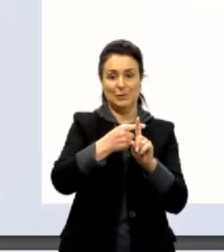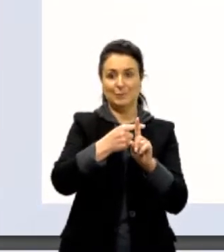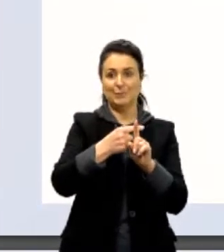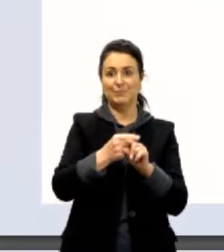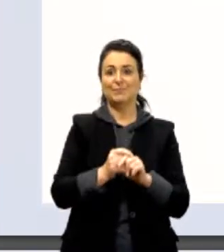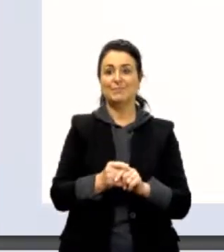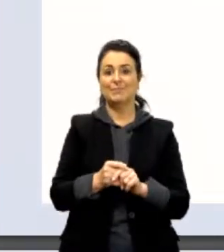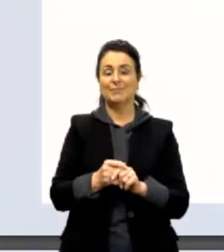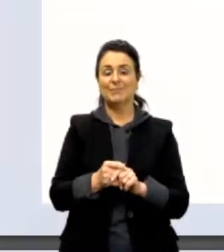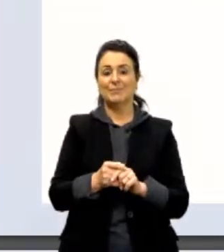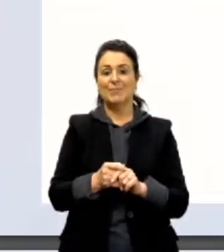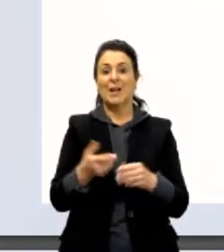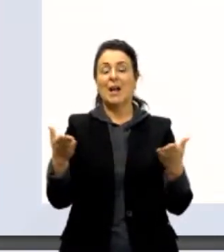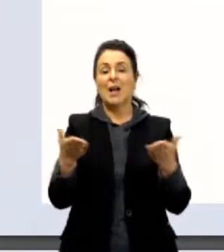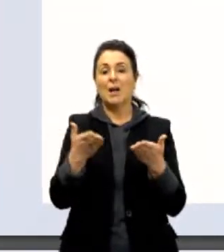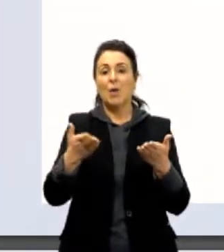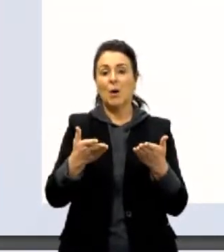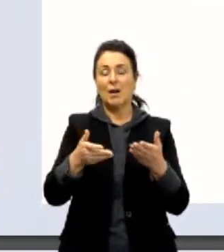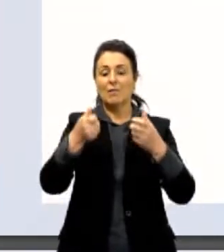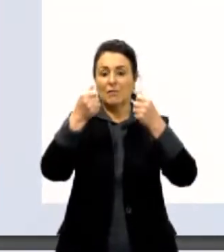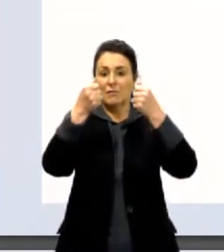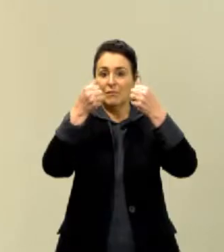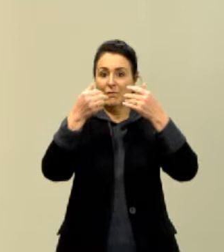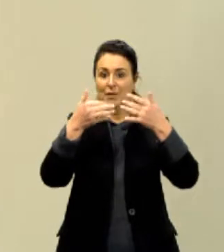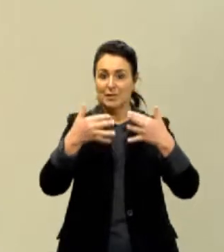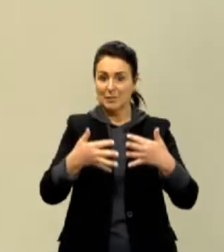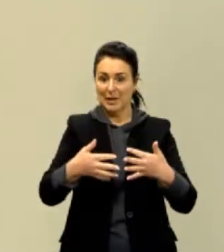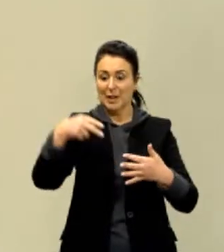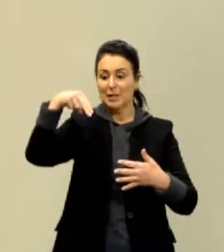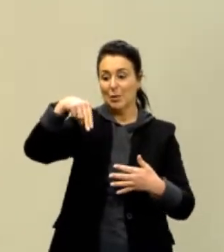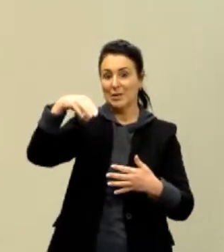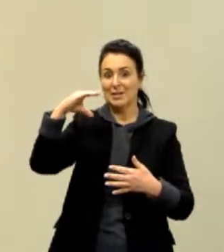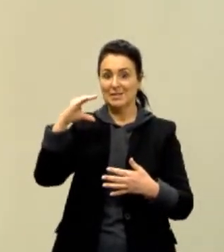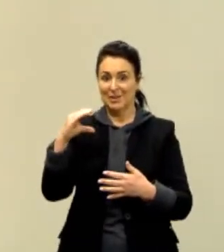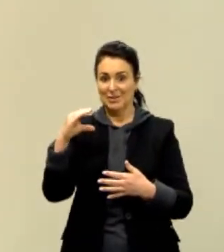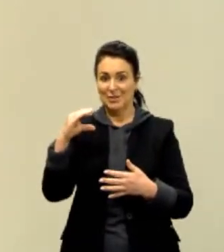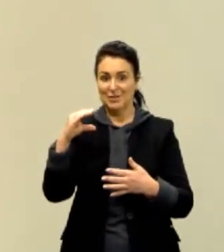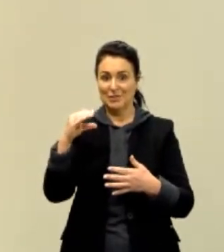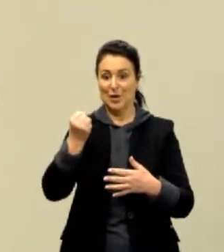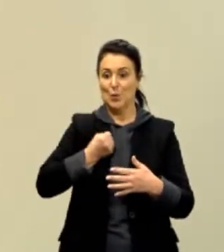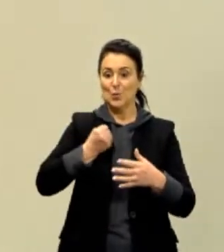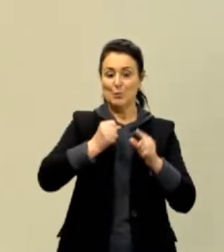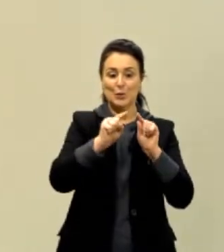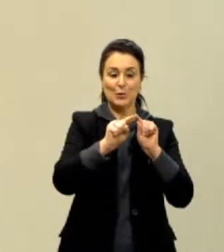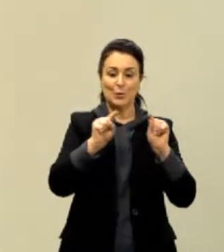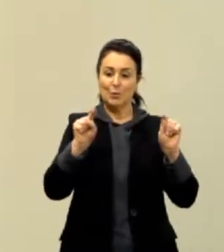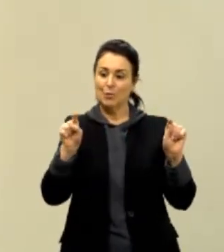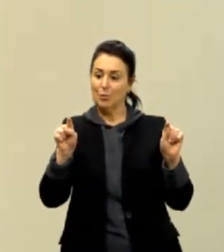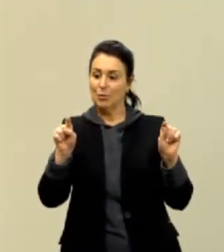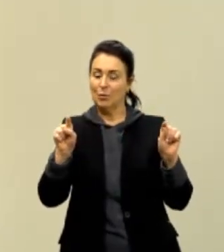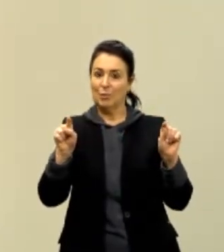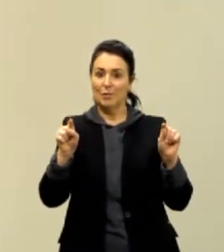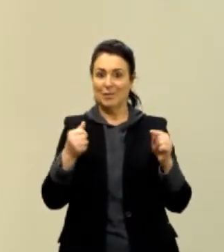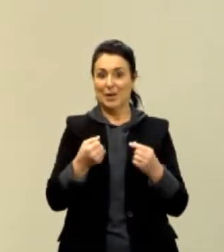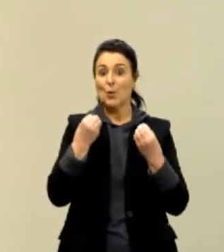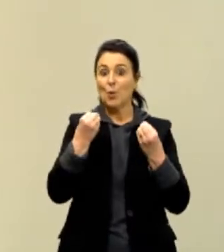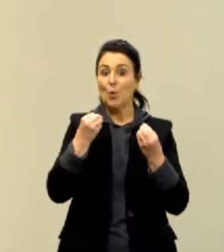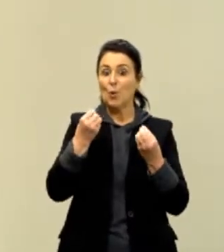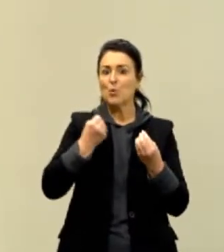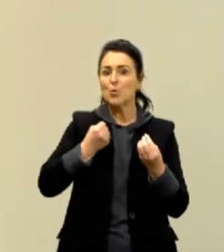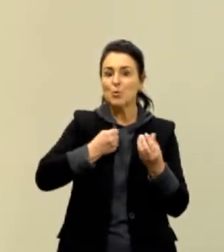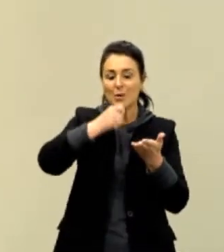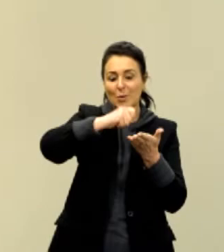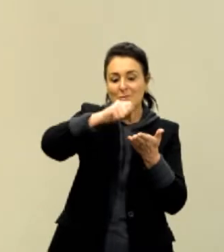Dito isso, a gente vai agora falar da notação científica. O que é um número escrito em notação científica? O que